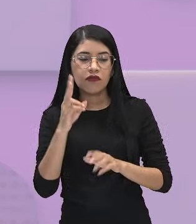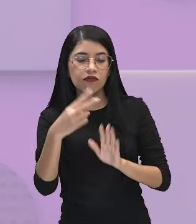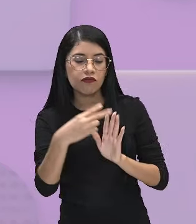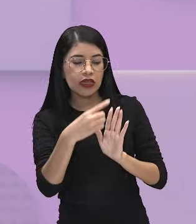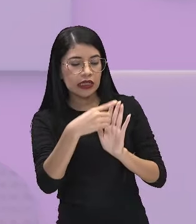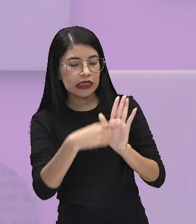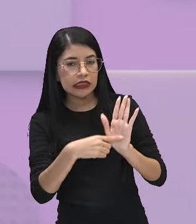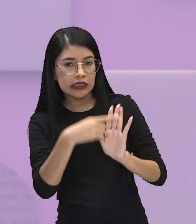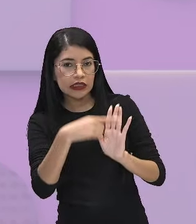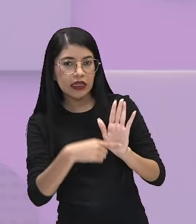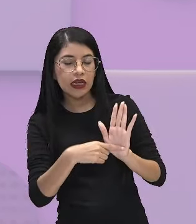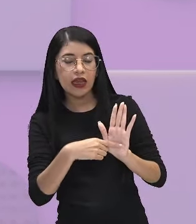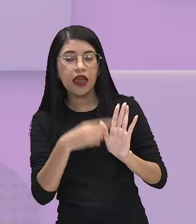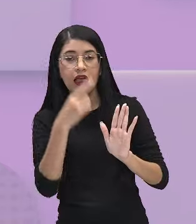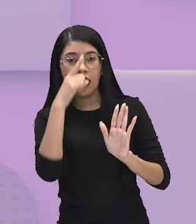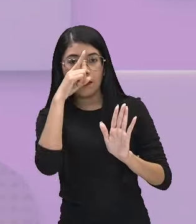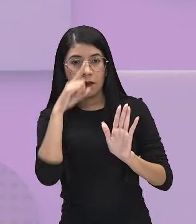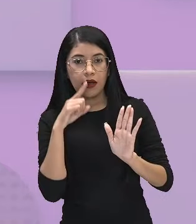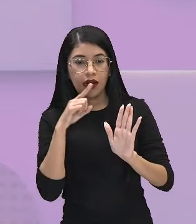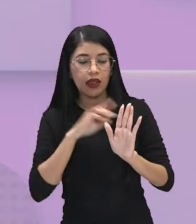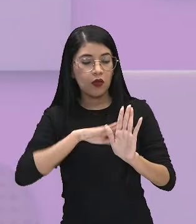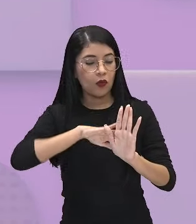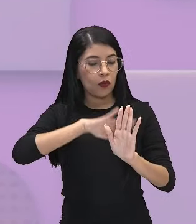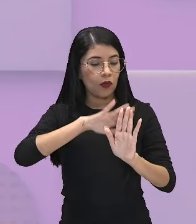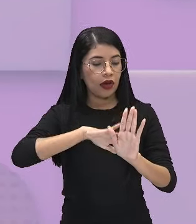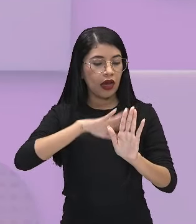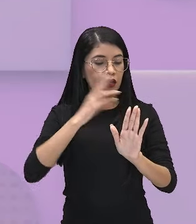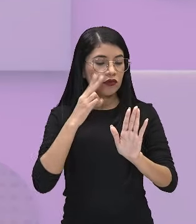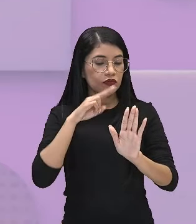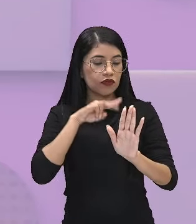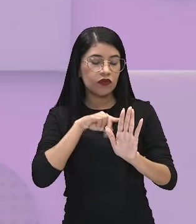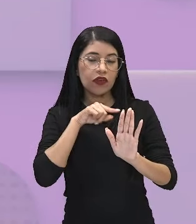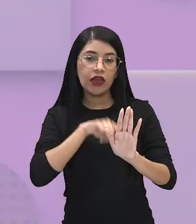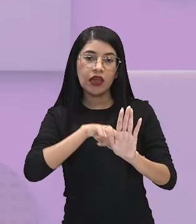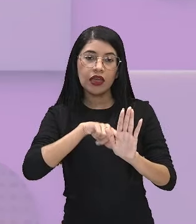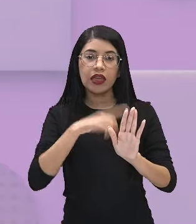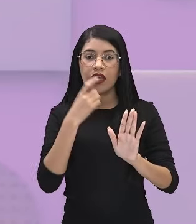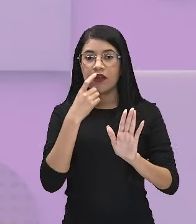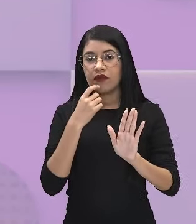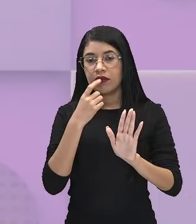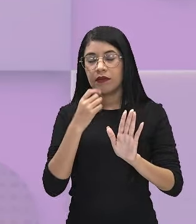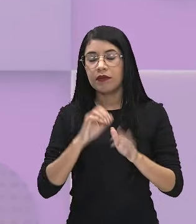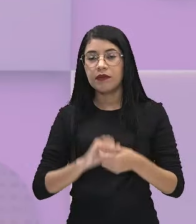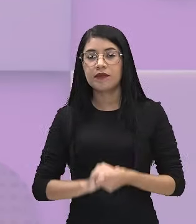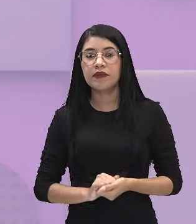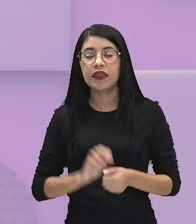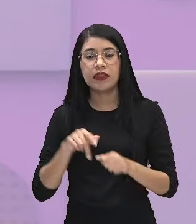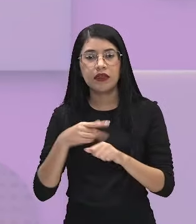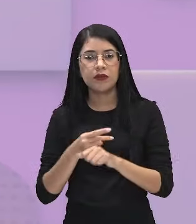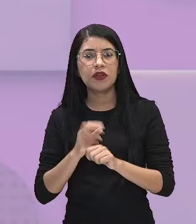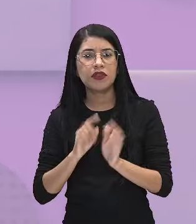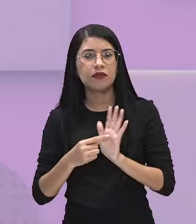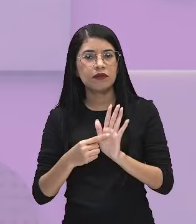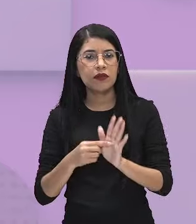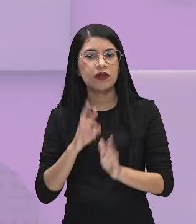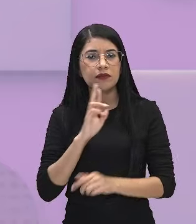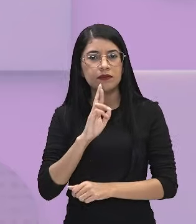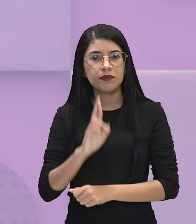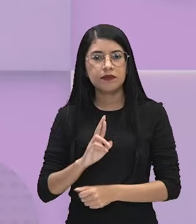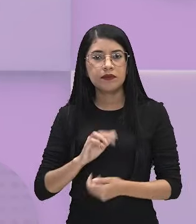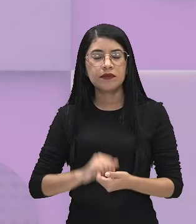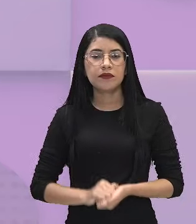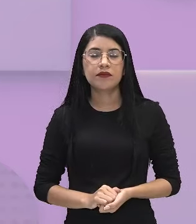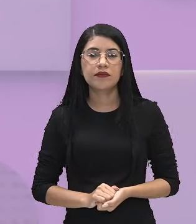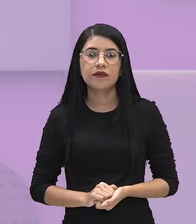amarela, né? Se não me engano, e a parte que ele vê seja vermelha, né? A gente vai ver já já a resposta dessa questão.